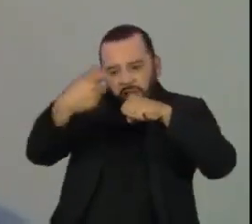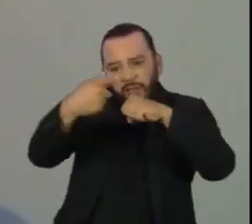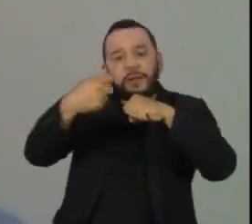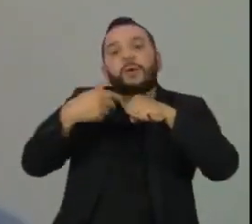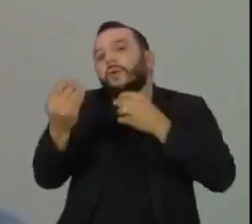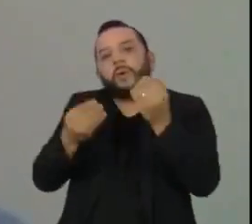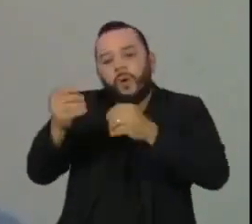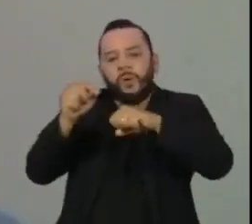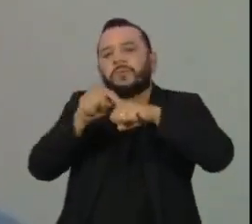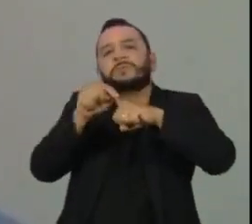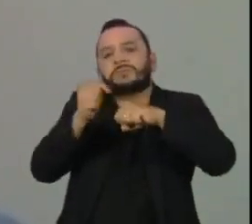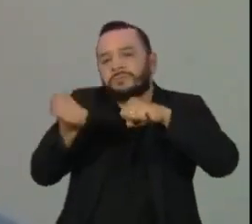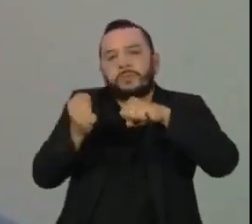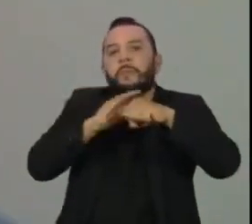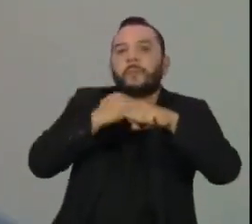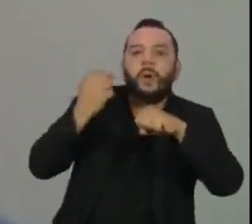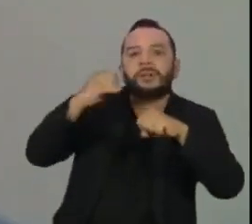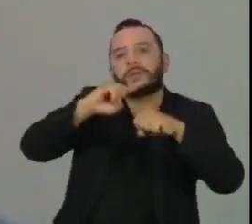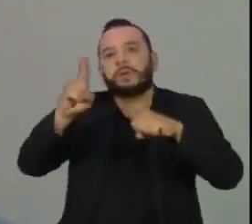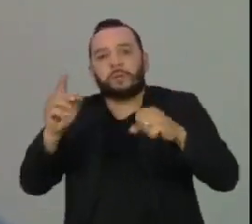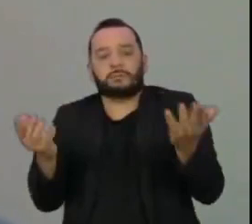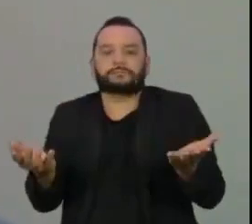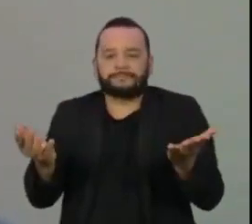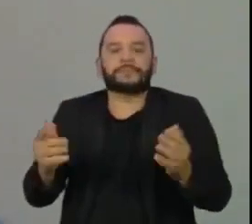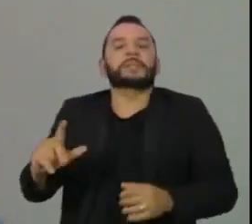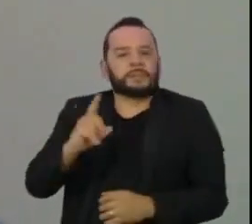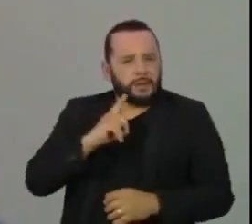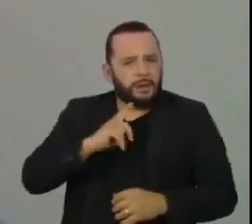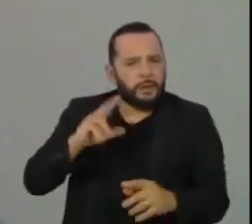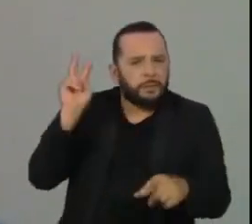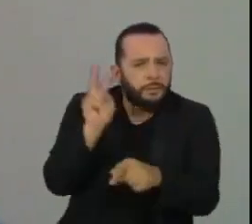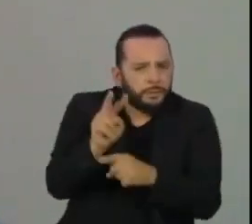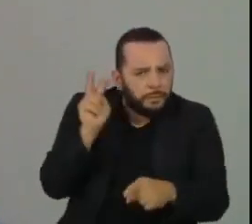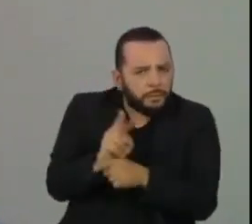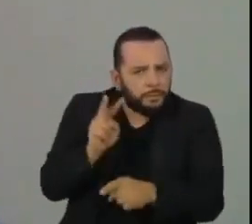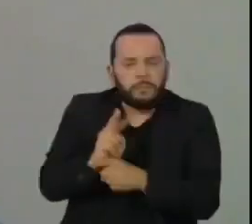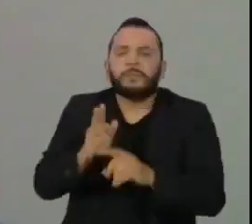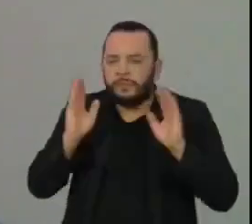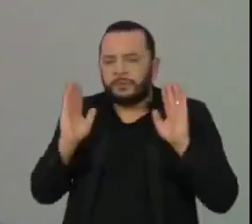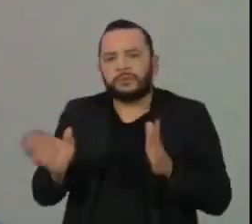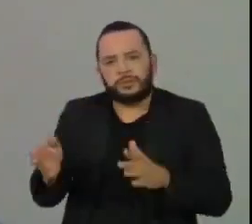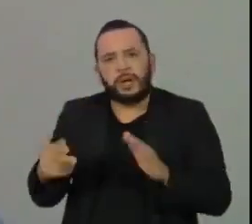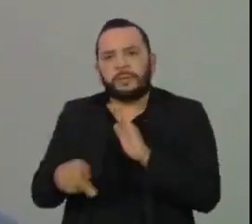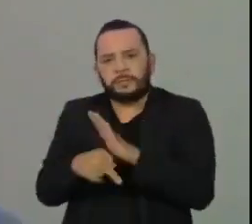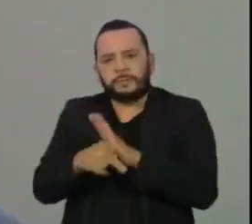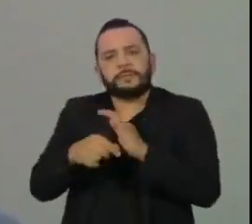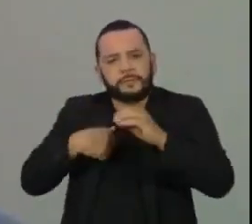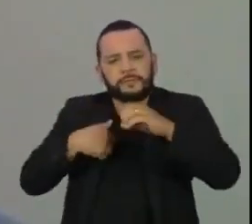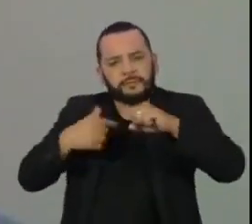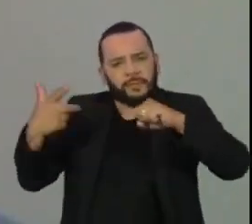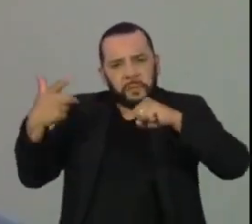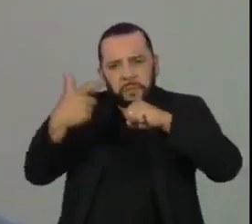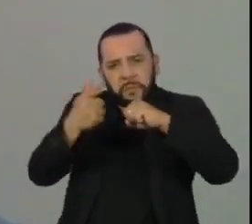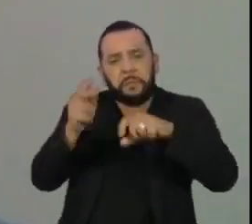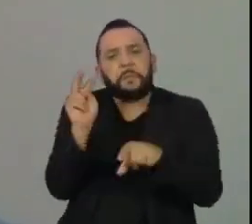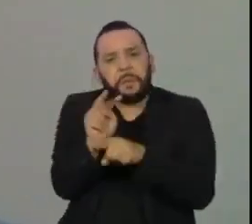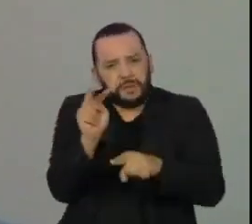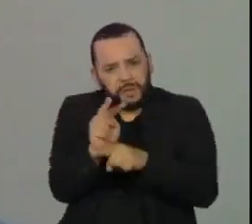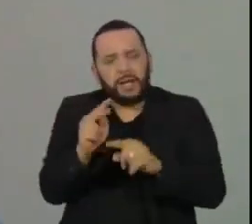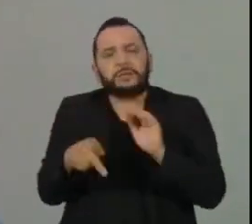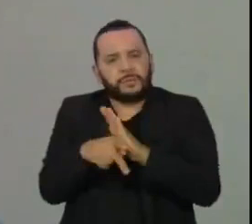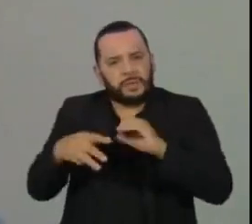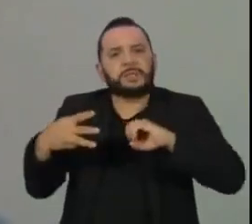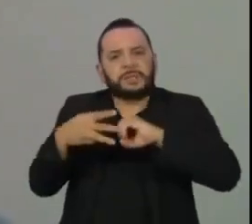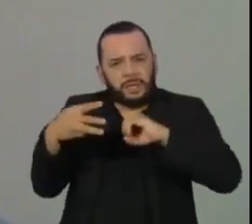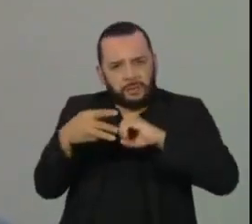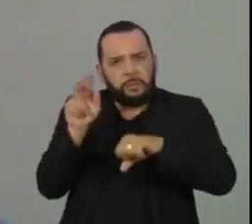vai ver se, além do efeito protetivo que foi obtido nessa molécula, o peptídeo protege a célula da